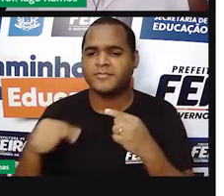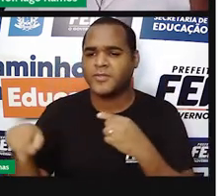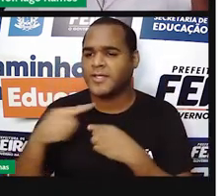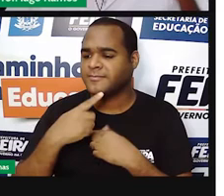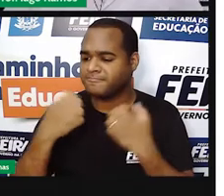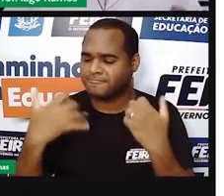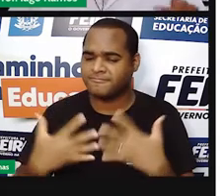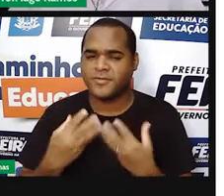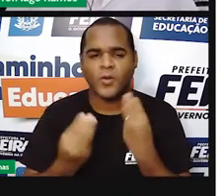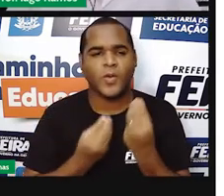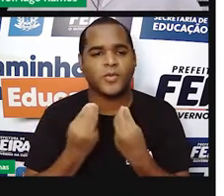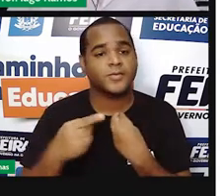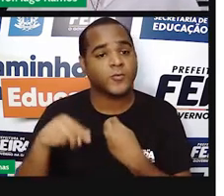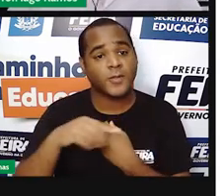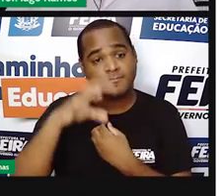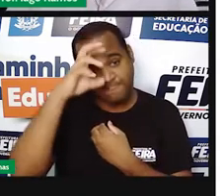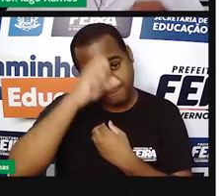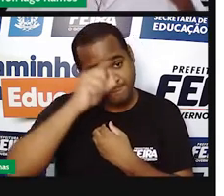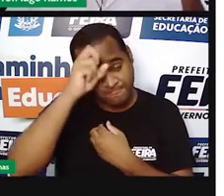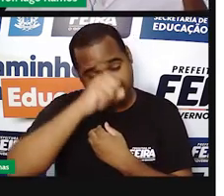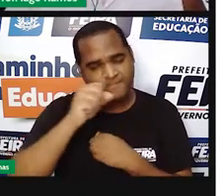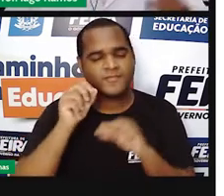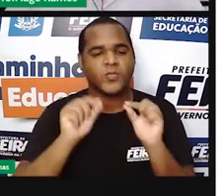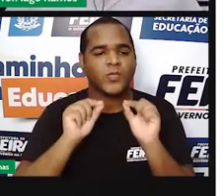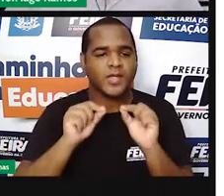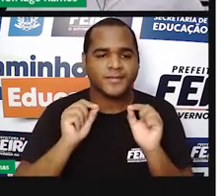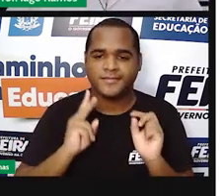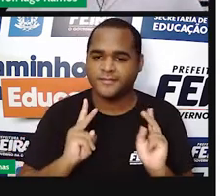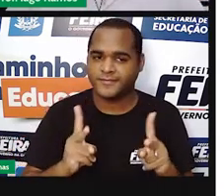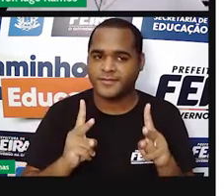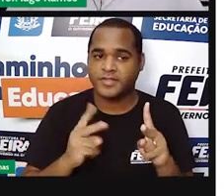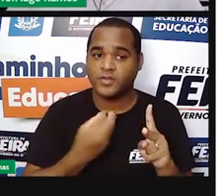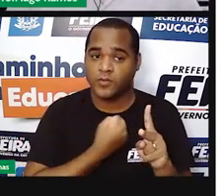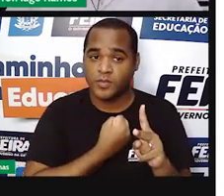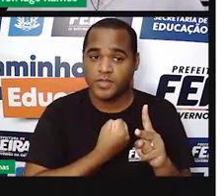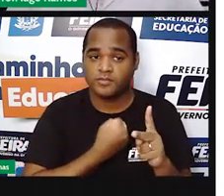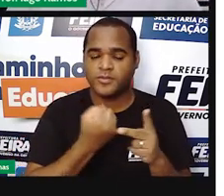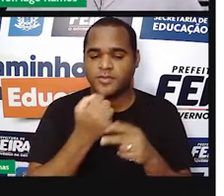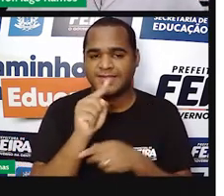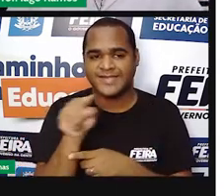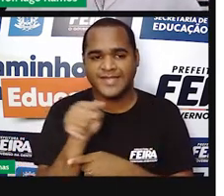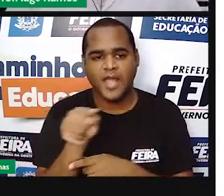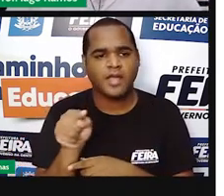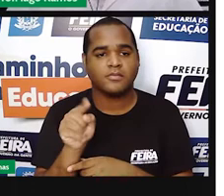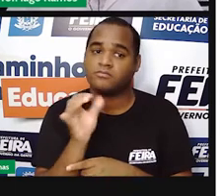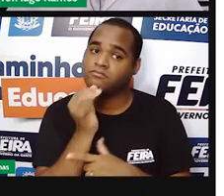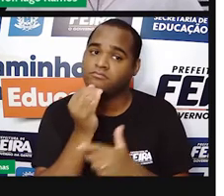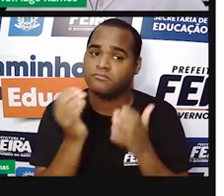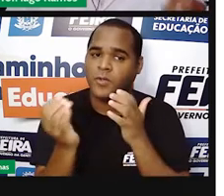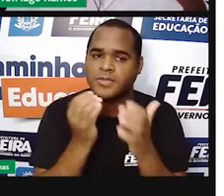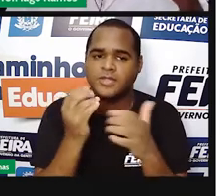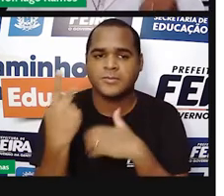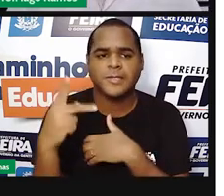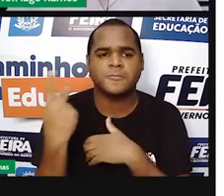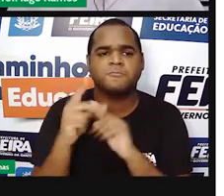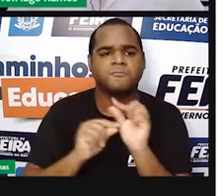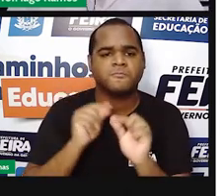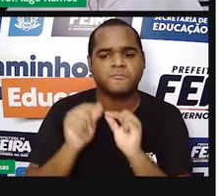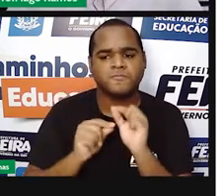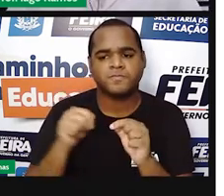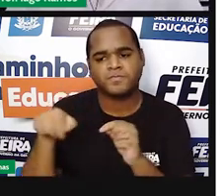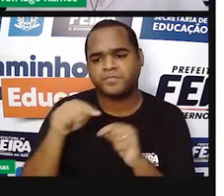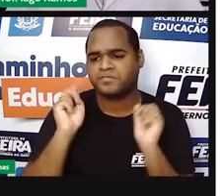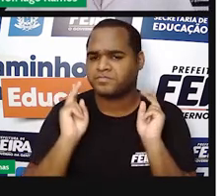que a gente iria continuar falando sobre números reais e as suas representações, tá? Então a gente vai